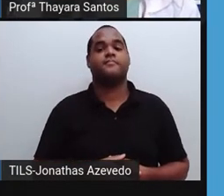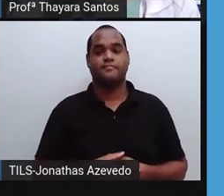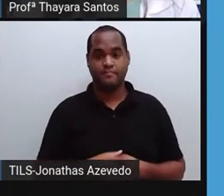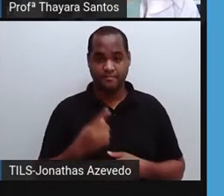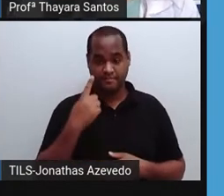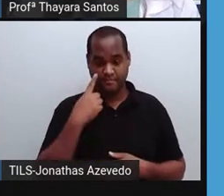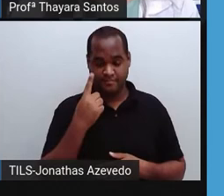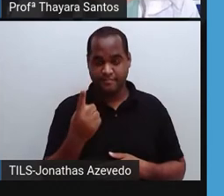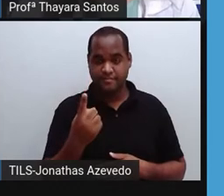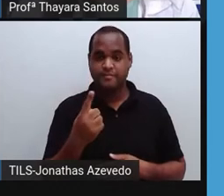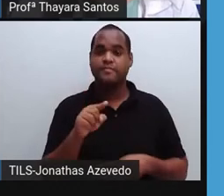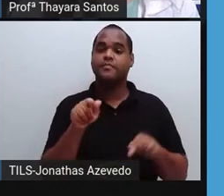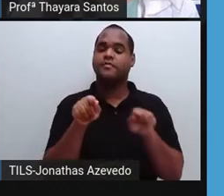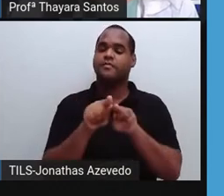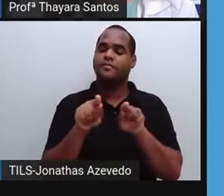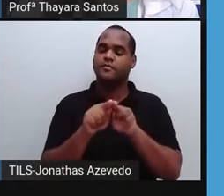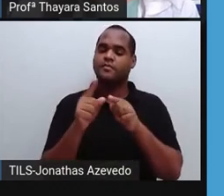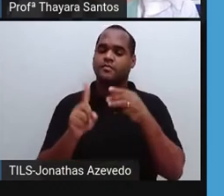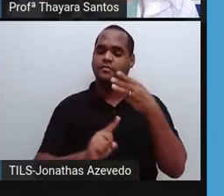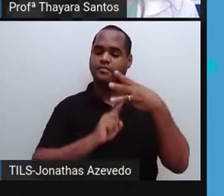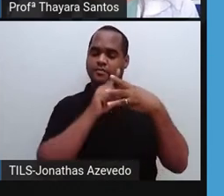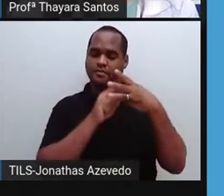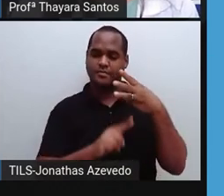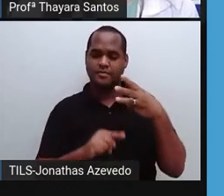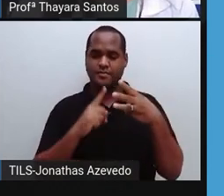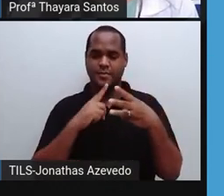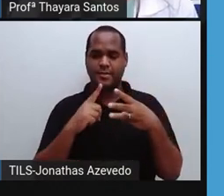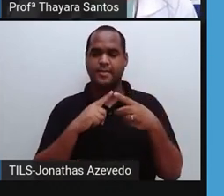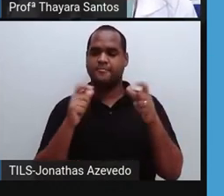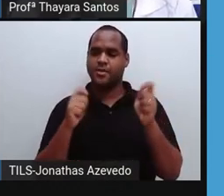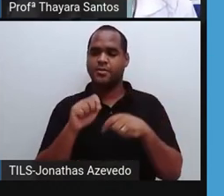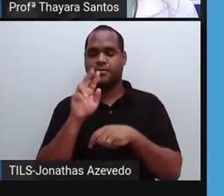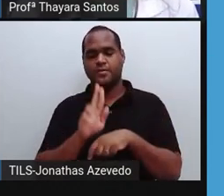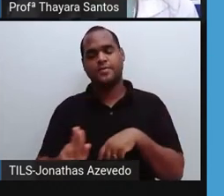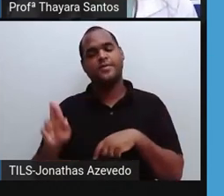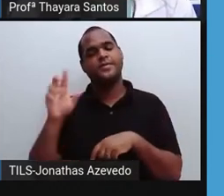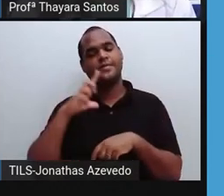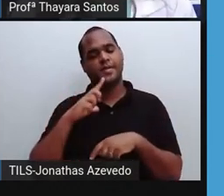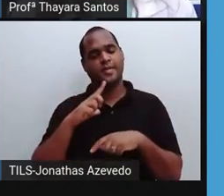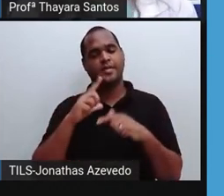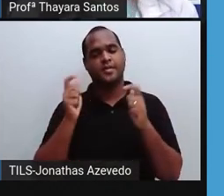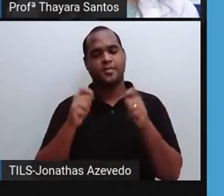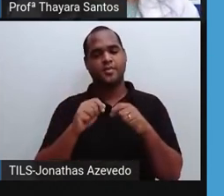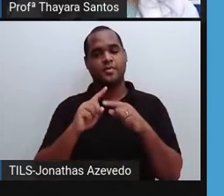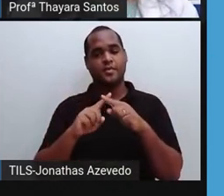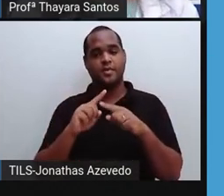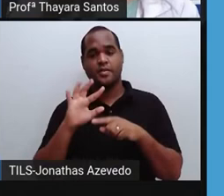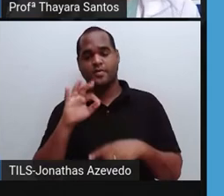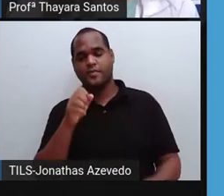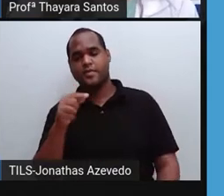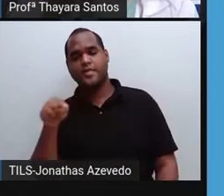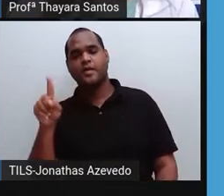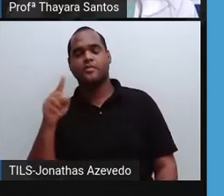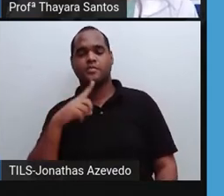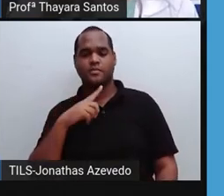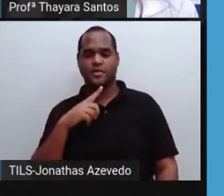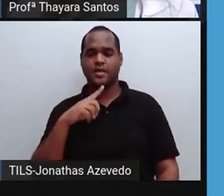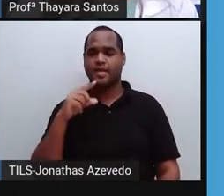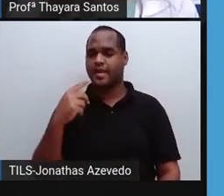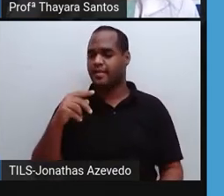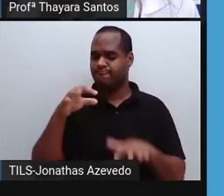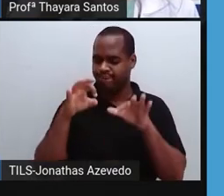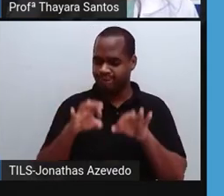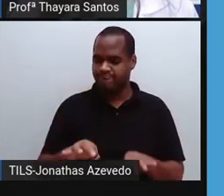E a gente tem aqueles três termos lá que a gente utiliza, que a gente também já viu. A gente tem um ponto de fusão, que é a temperatura exata,